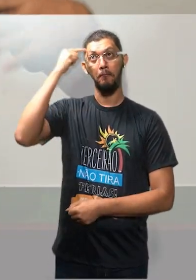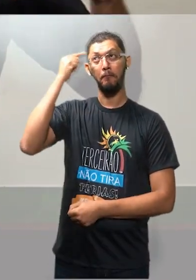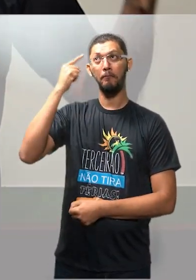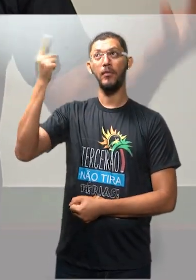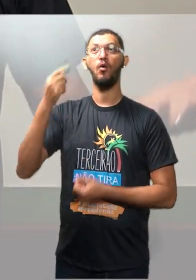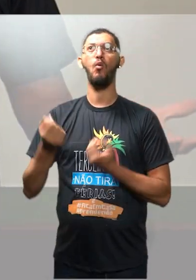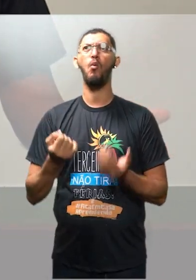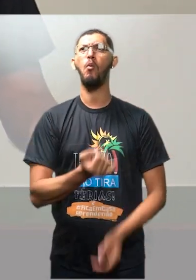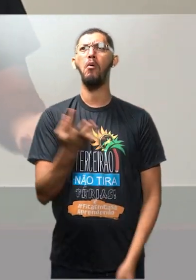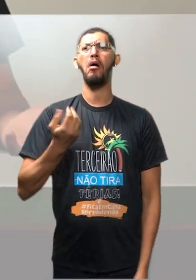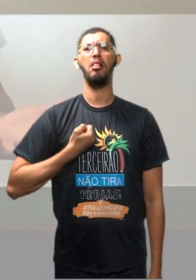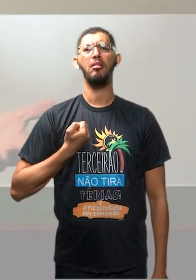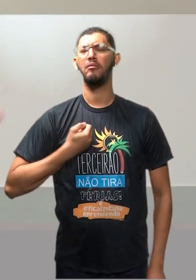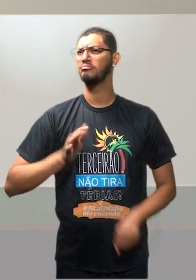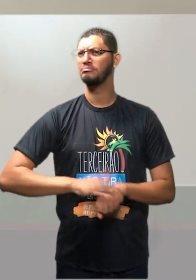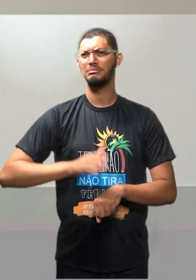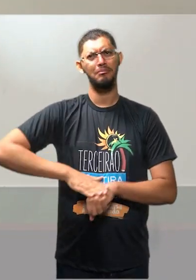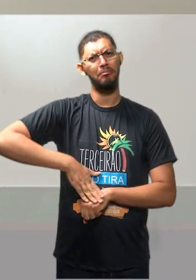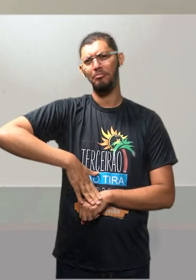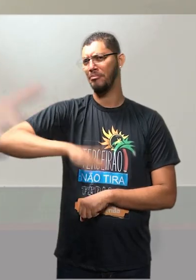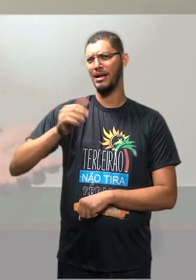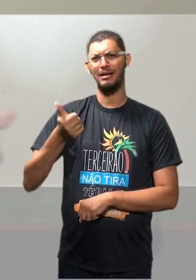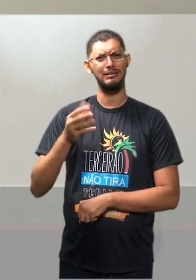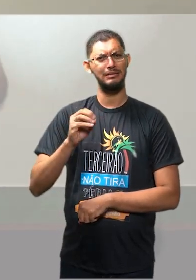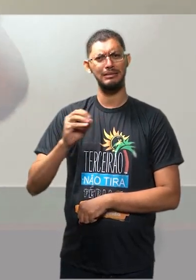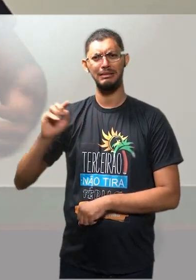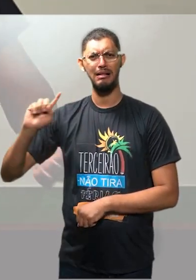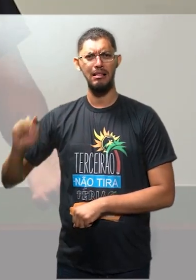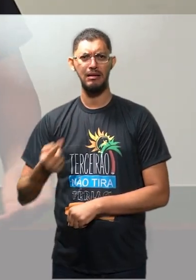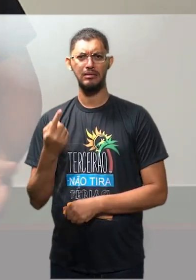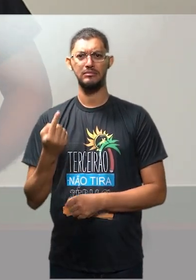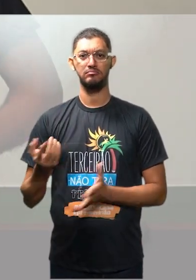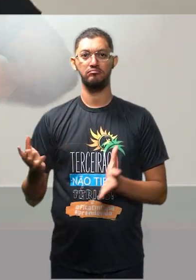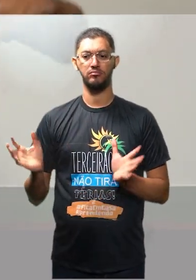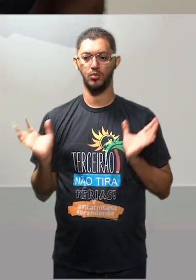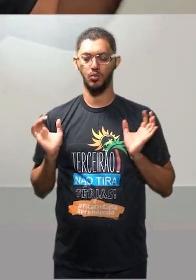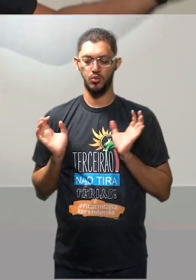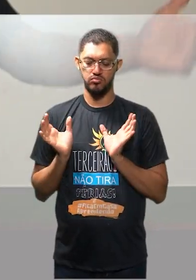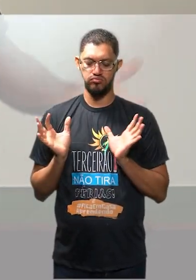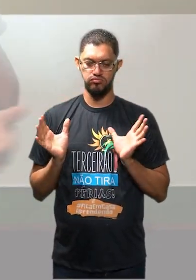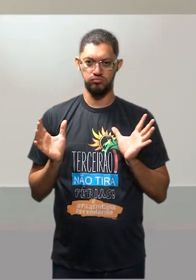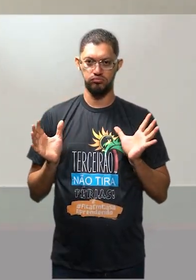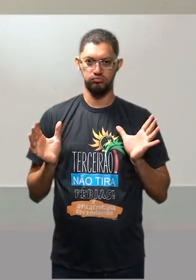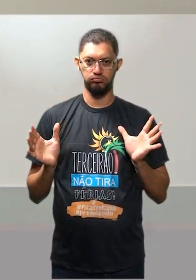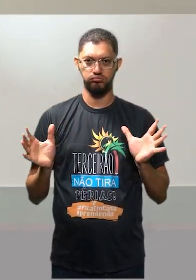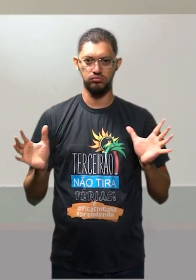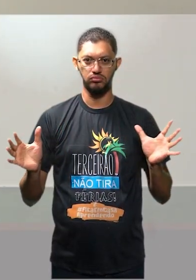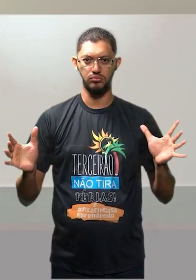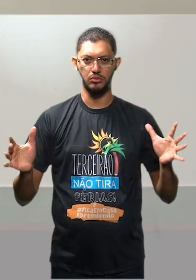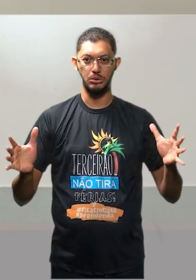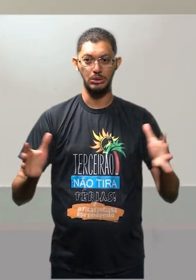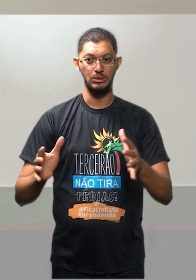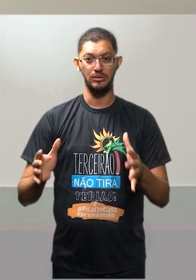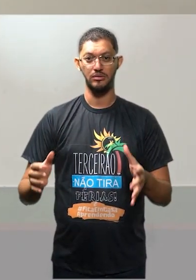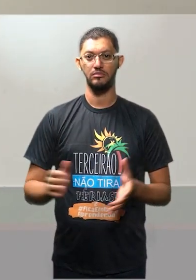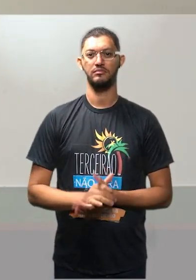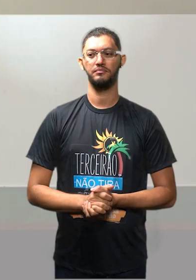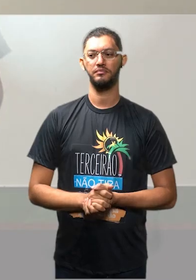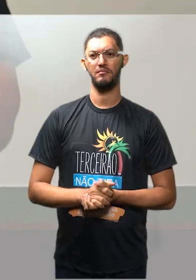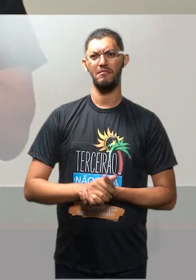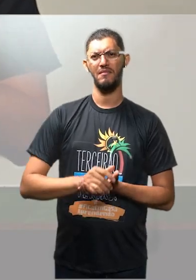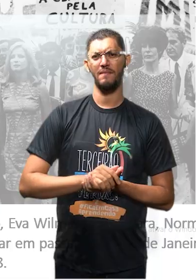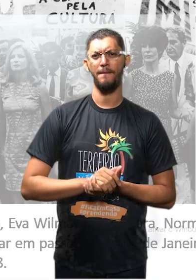Talvez tivesse até mais do que 100 mil. As pessoas foram chegando devagar, devagar e pensar que não. Já tinha um número gigantesco.